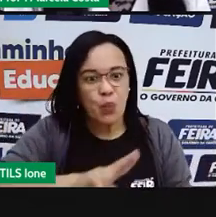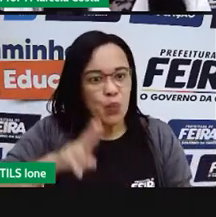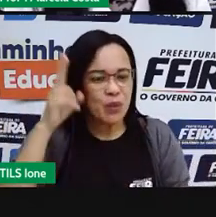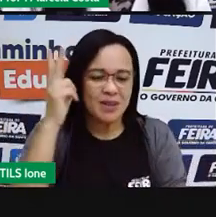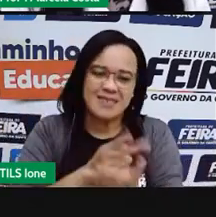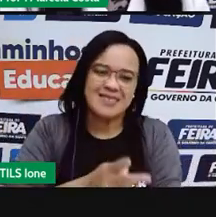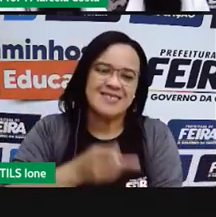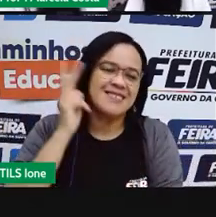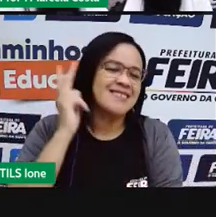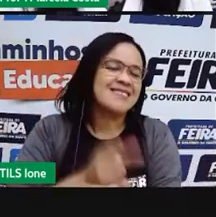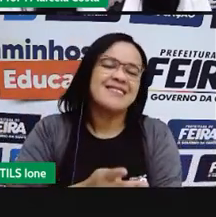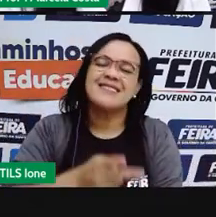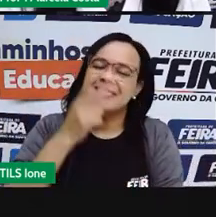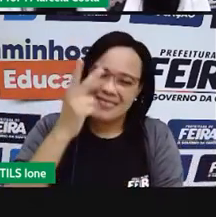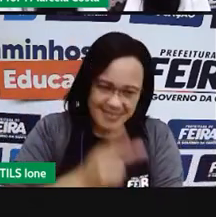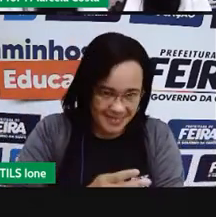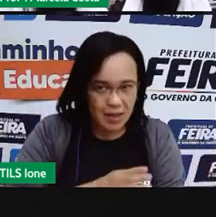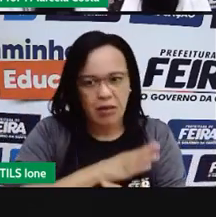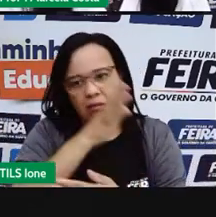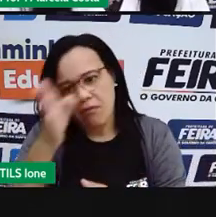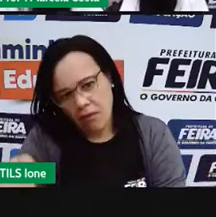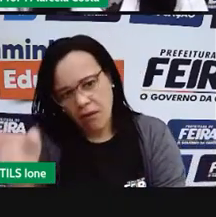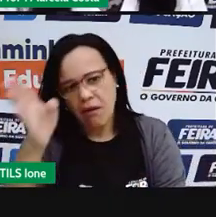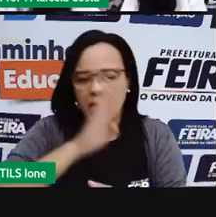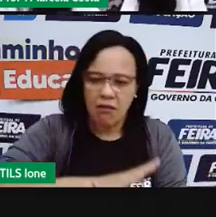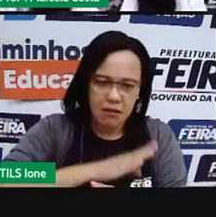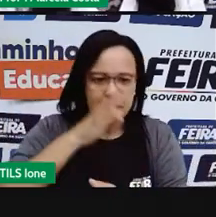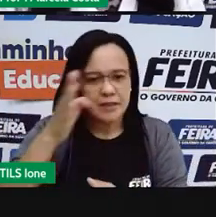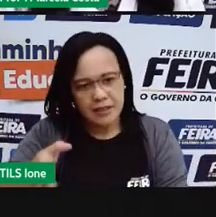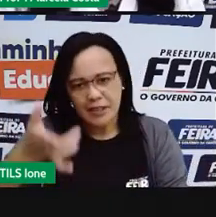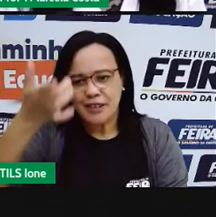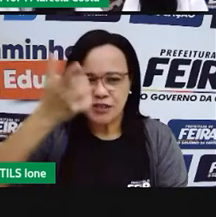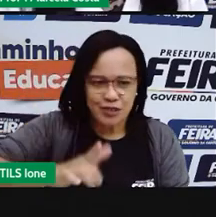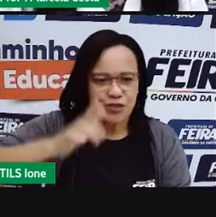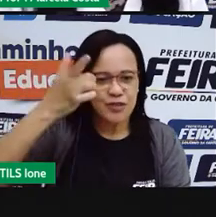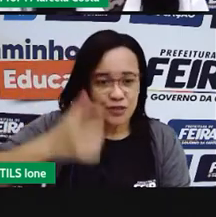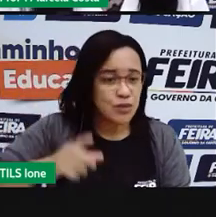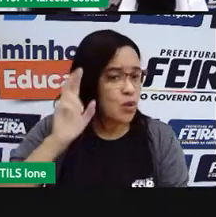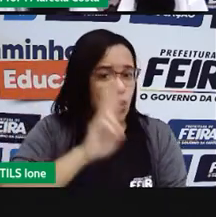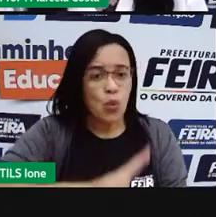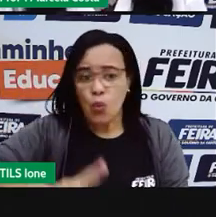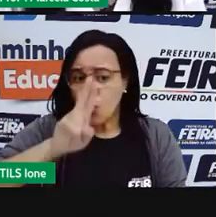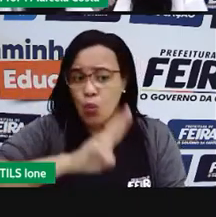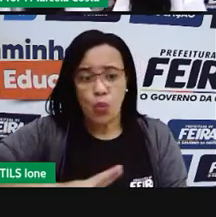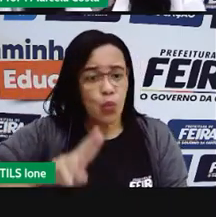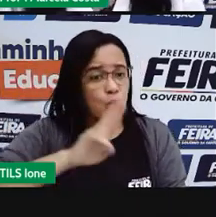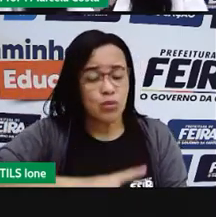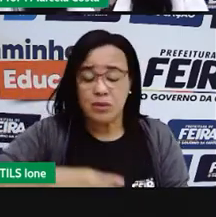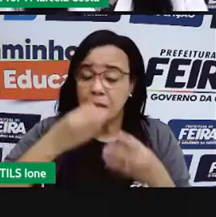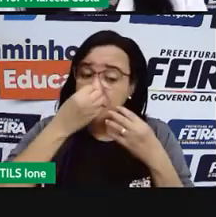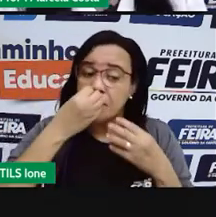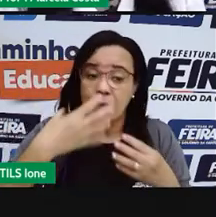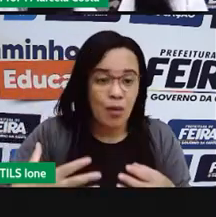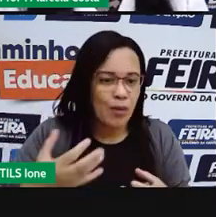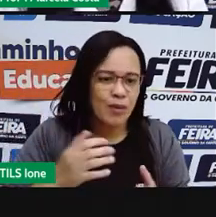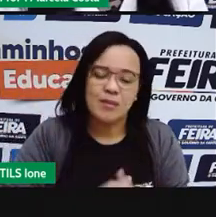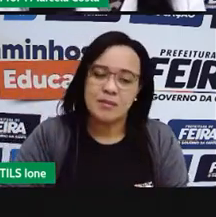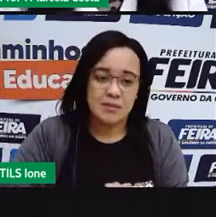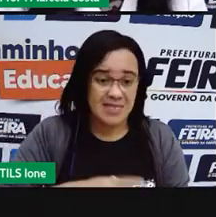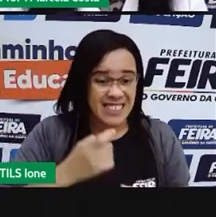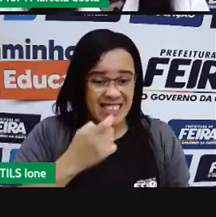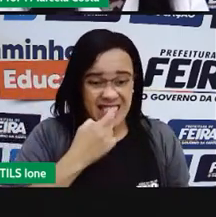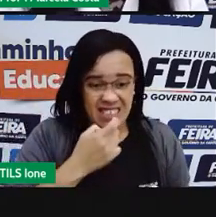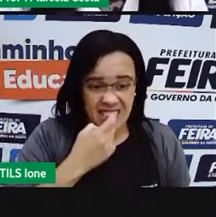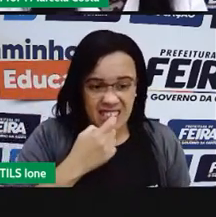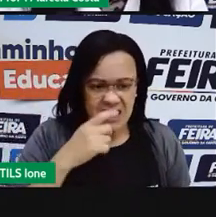plástica, que, por não ser muito desistente, você não consegue usar ela mesmo ali. Porque, ela vai